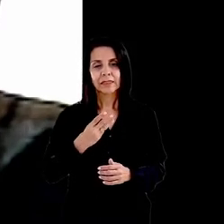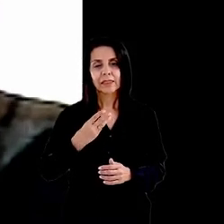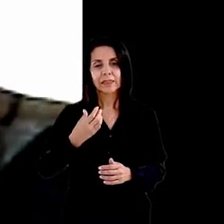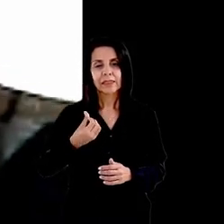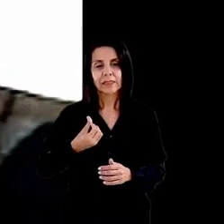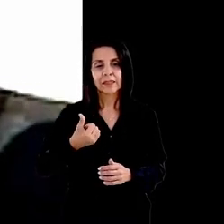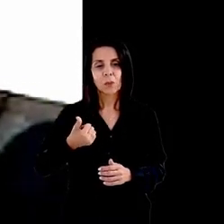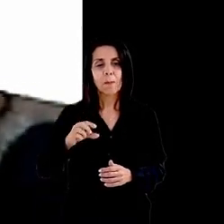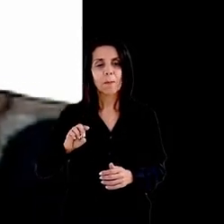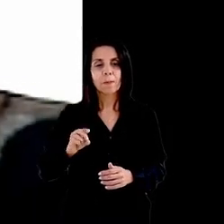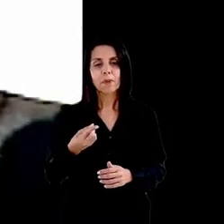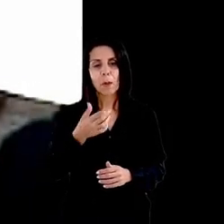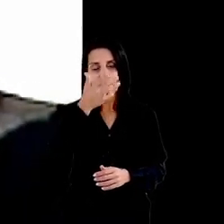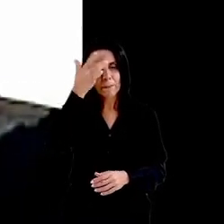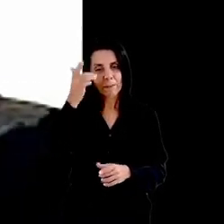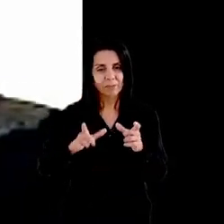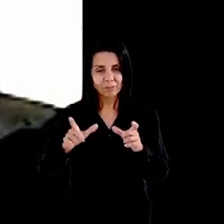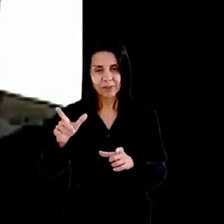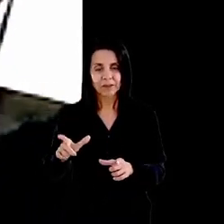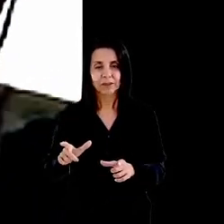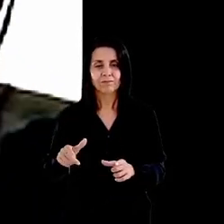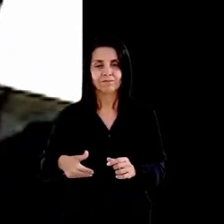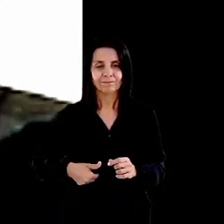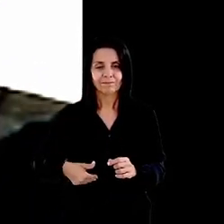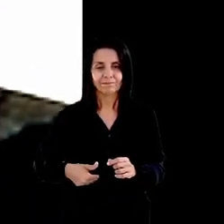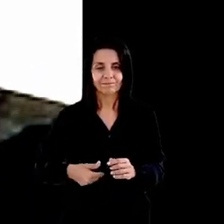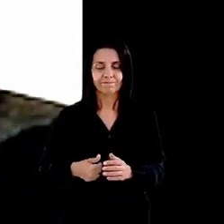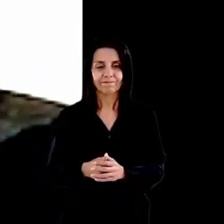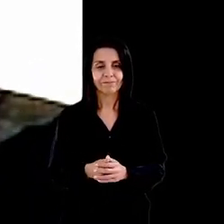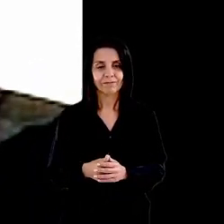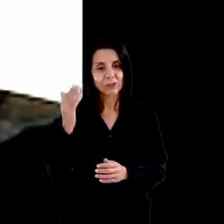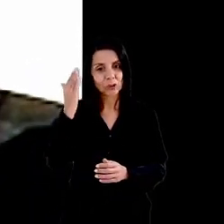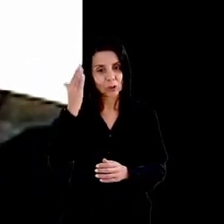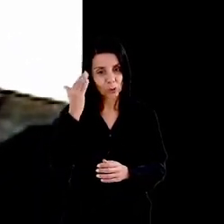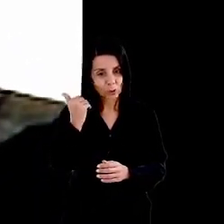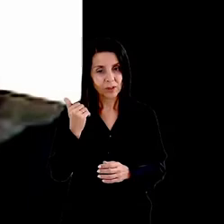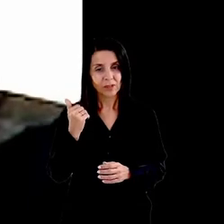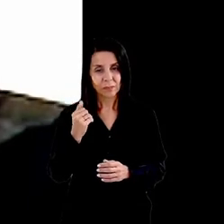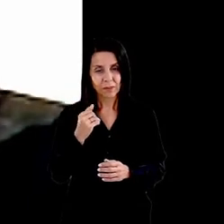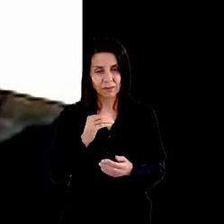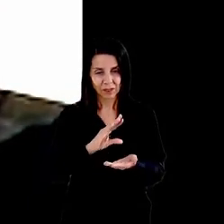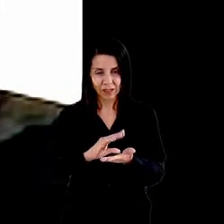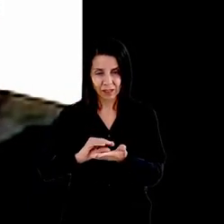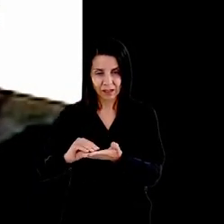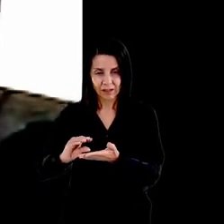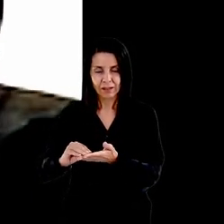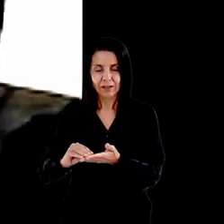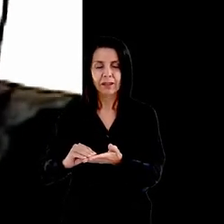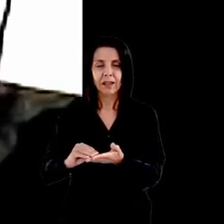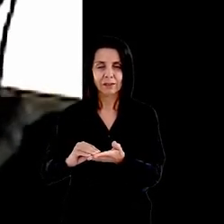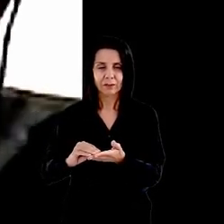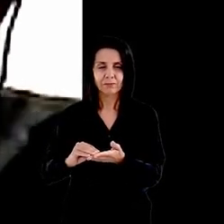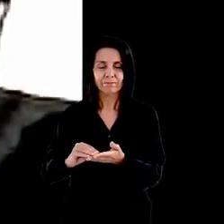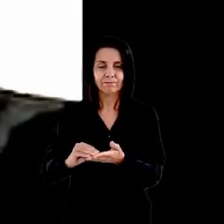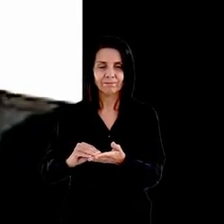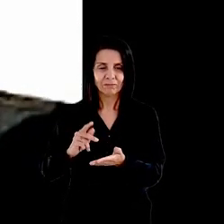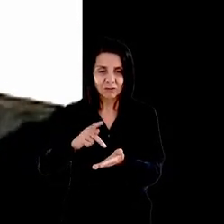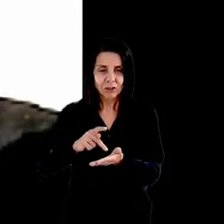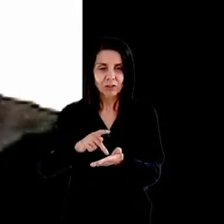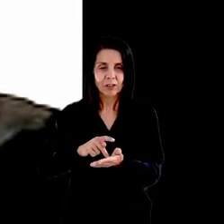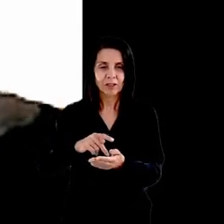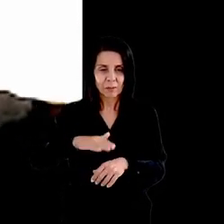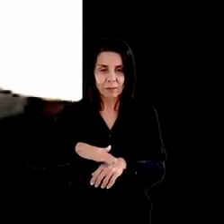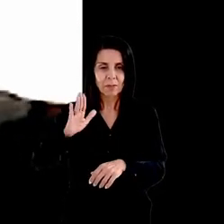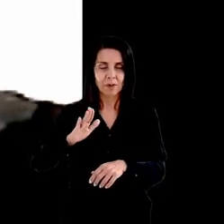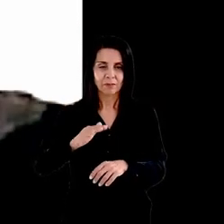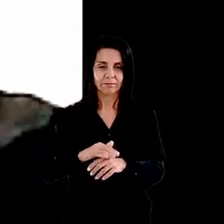e sabemos que essa subnotificação alcança pelo menos 30% ou até mais na convivência